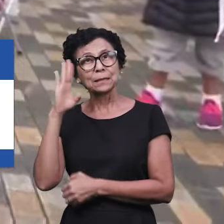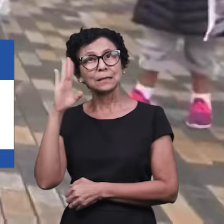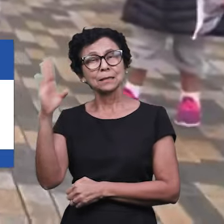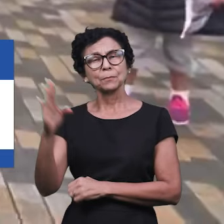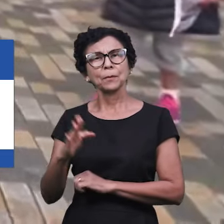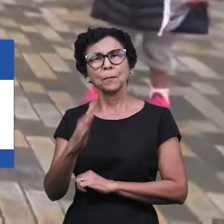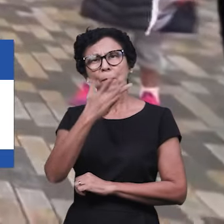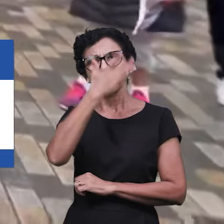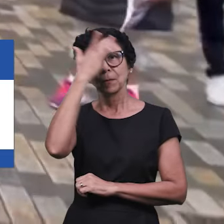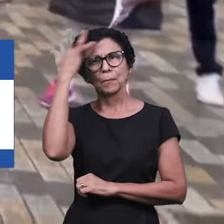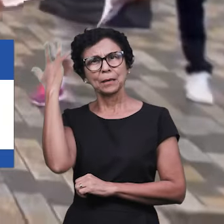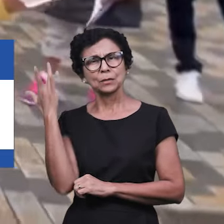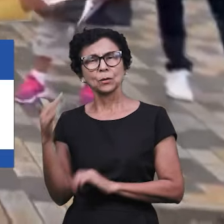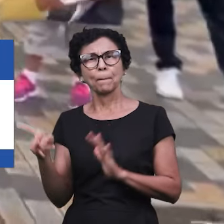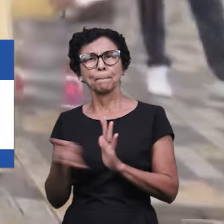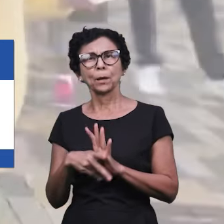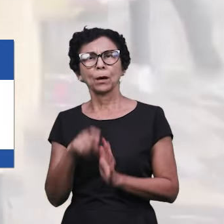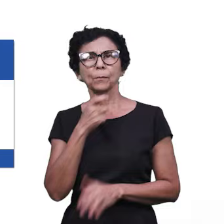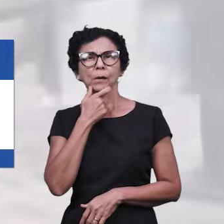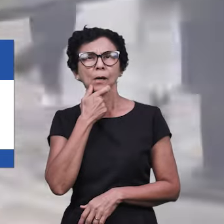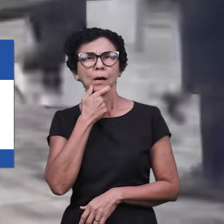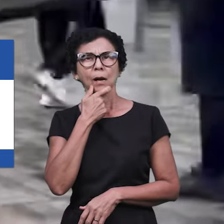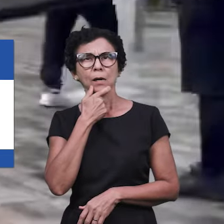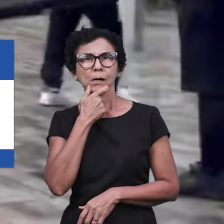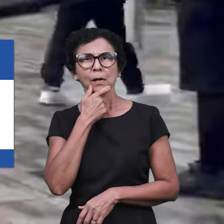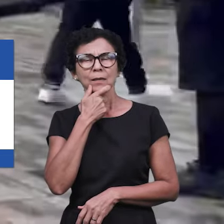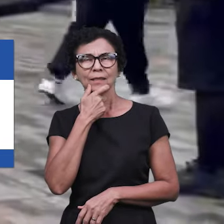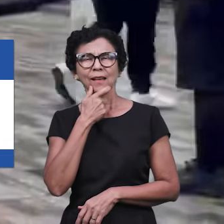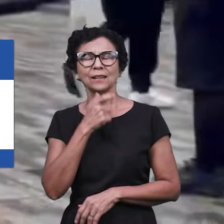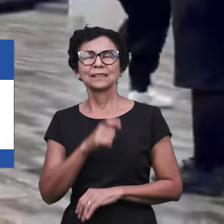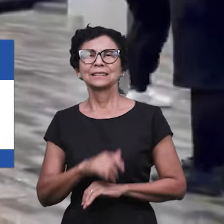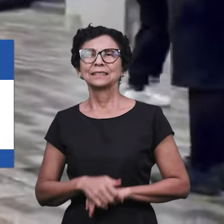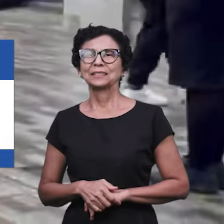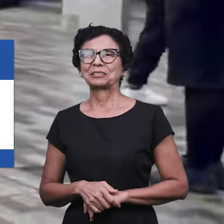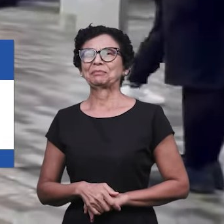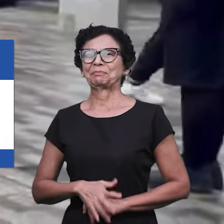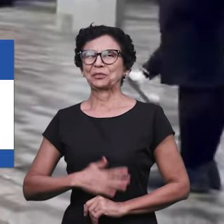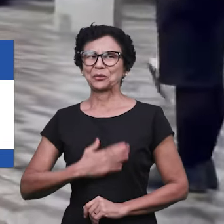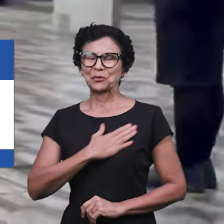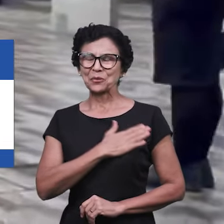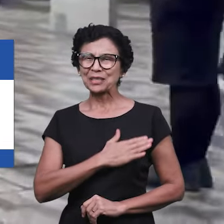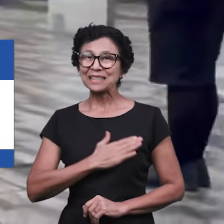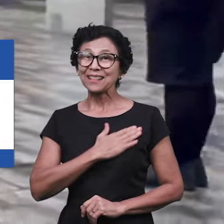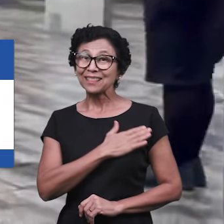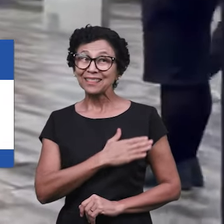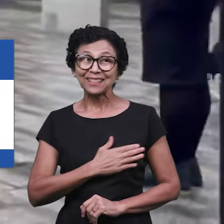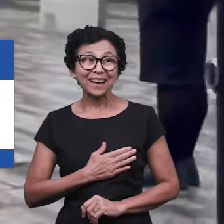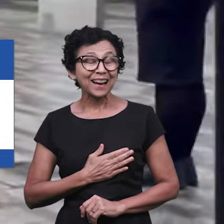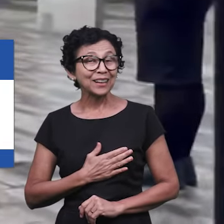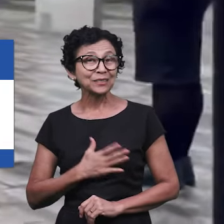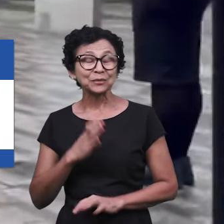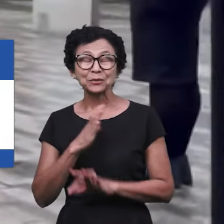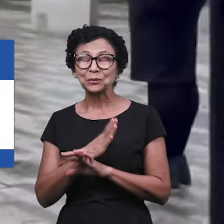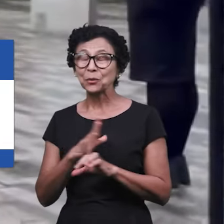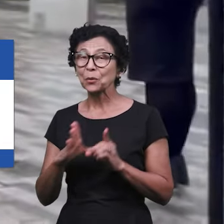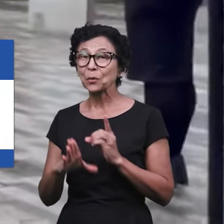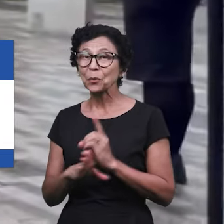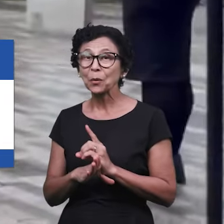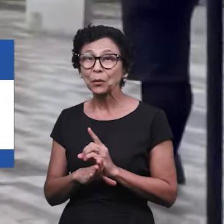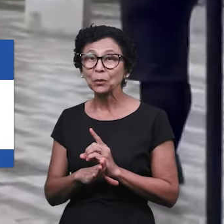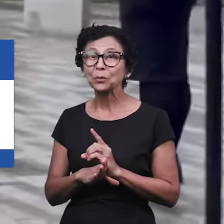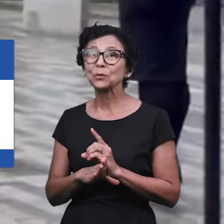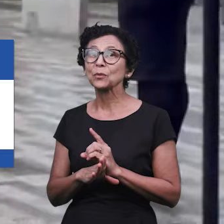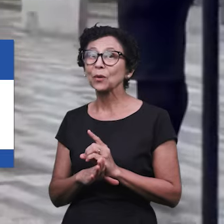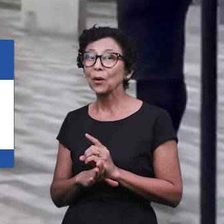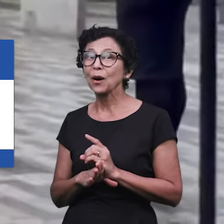de nacionalidade inglesa, que testemunharam o quanto gostaram de participar do culto e ficaram de